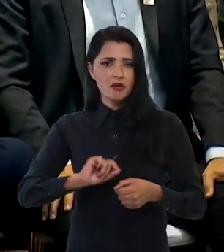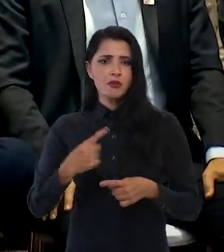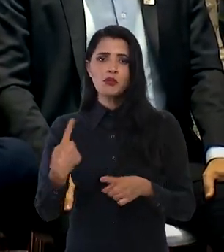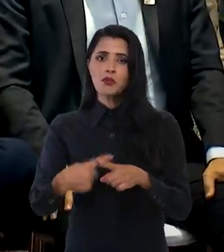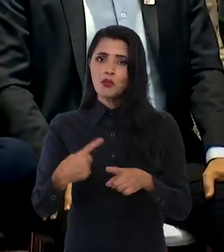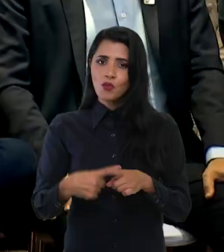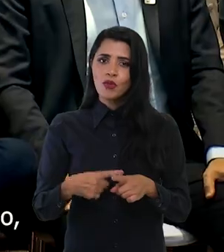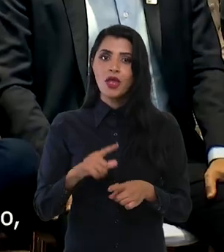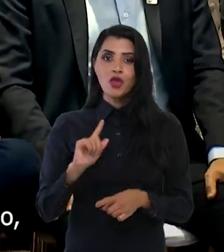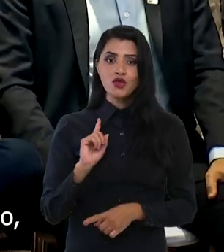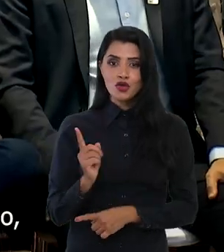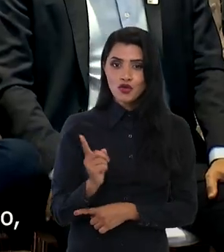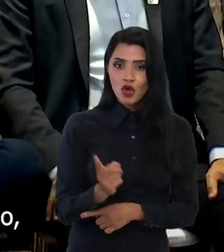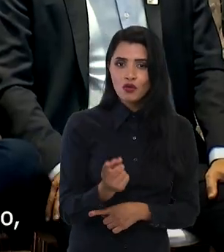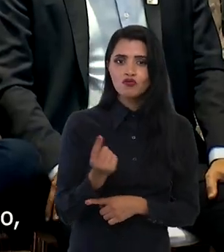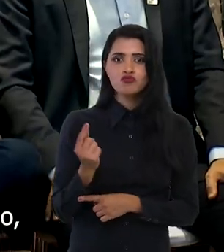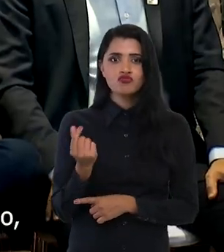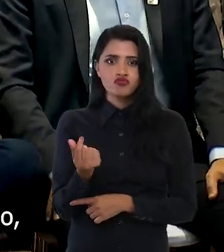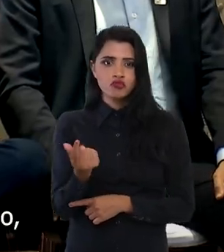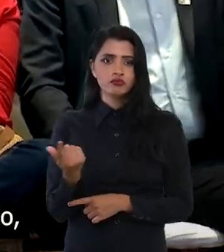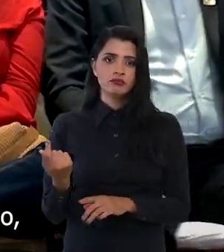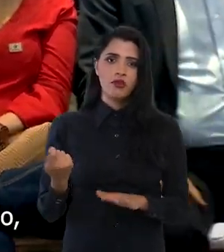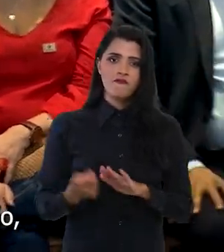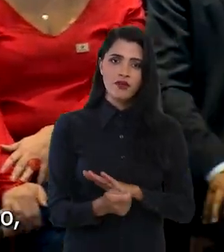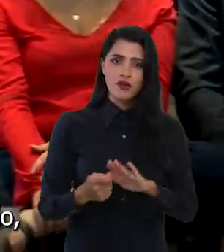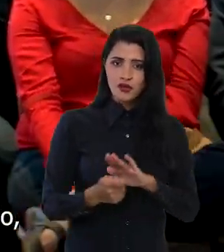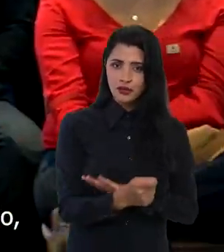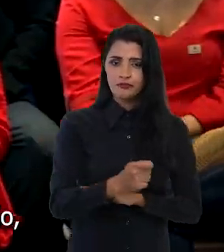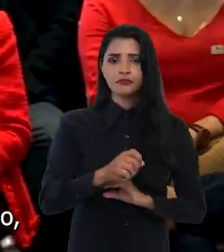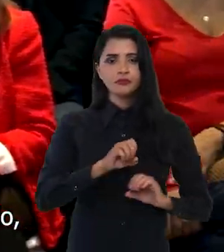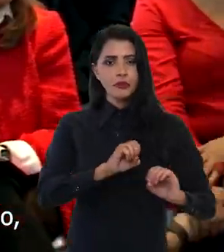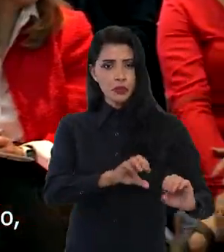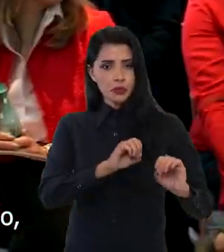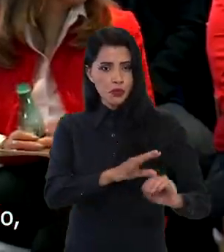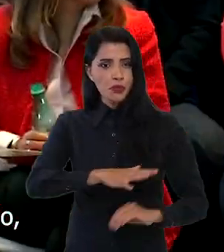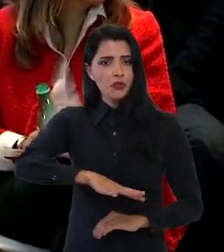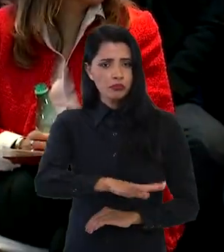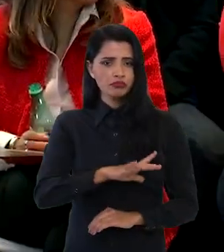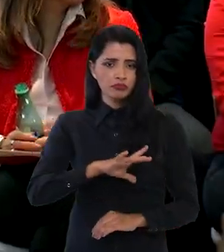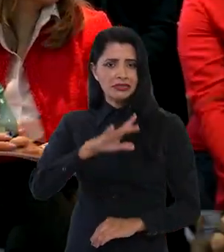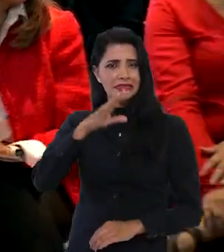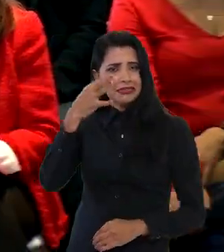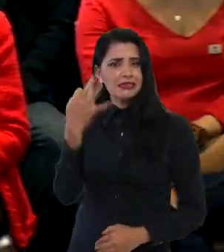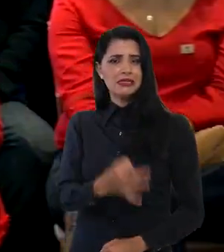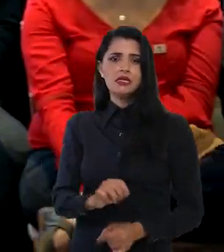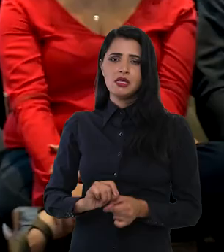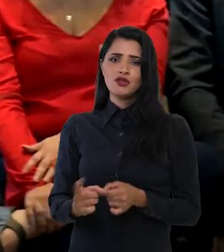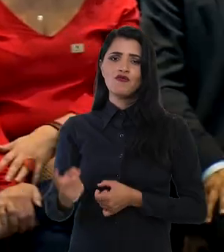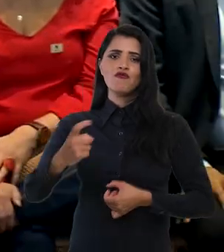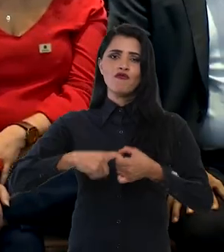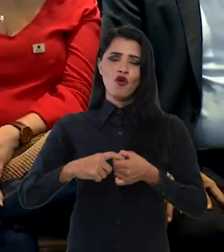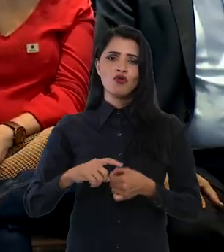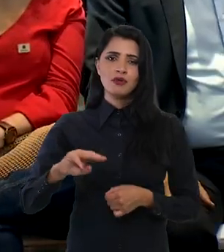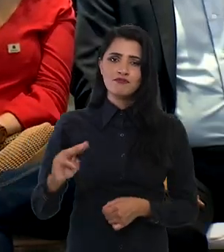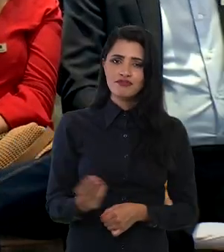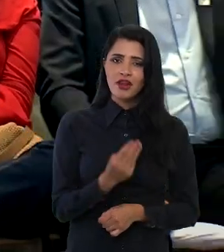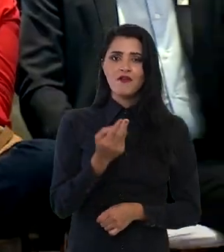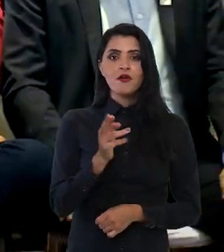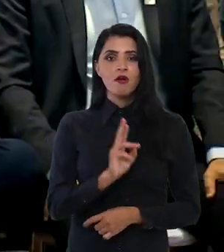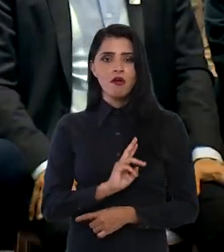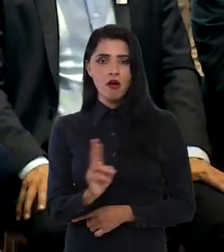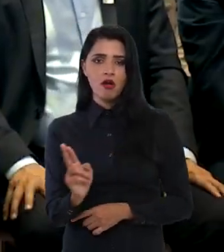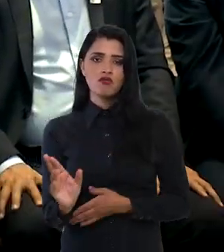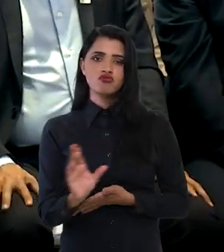fazer. Porque cada real que a gente investe na educação, eu tenho certeza que volta